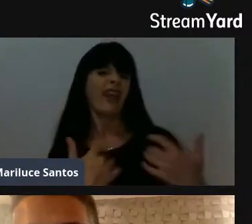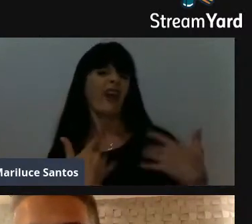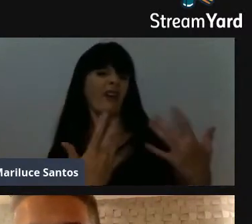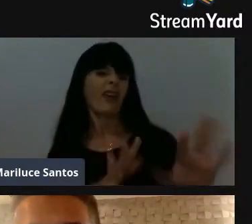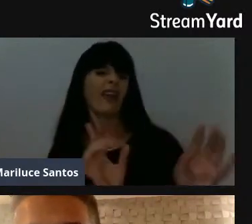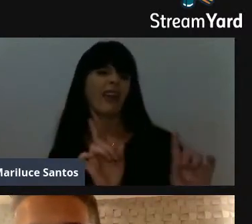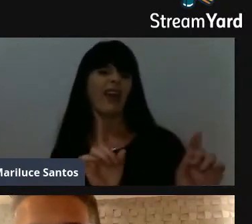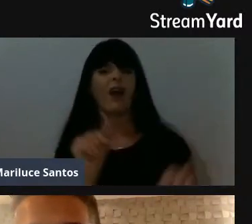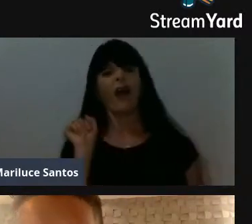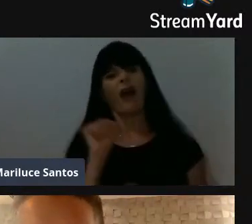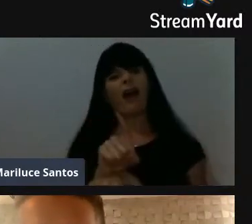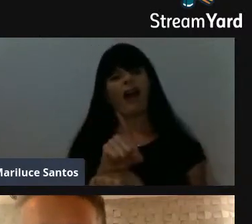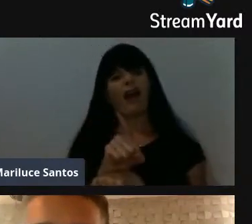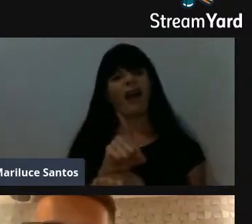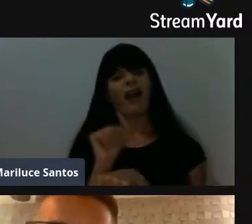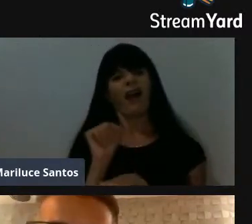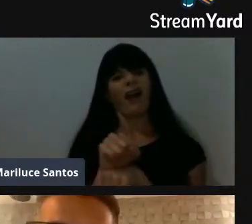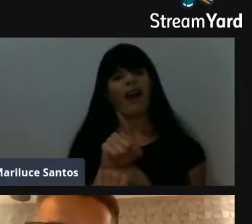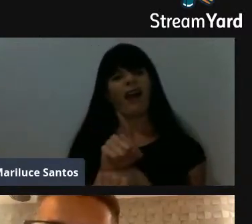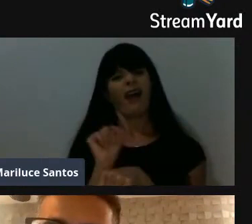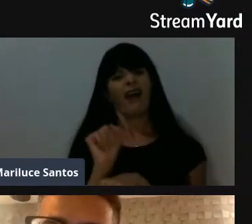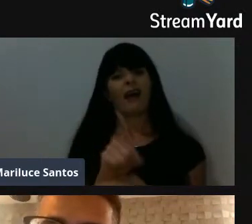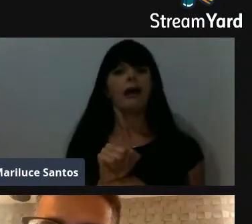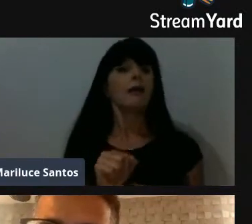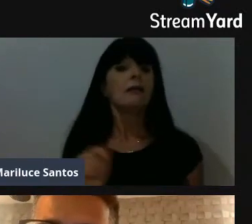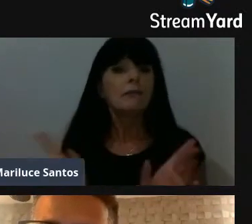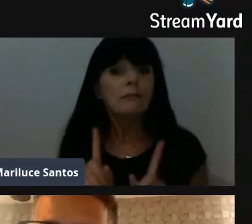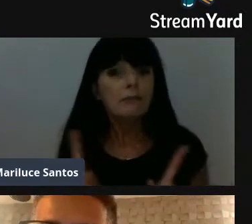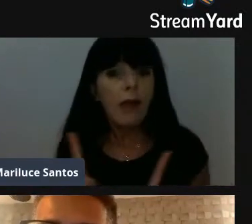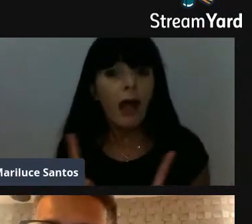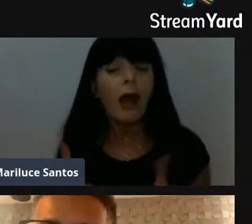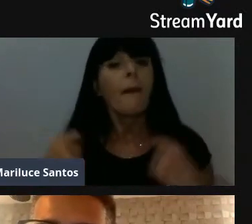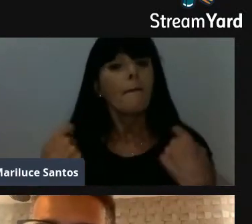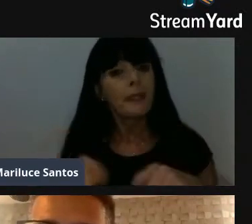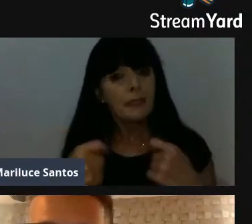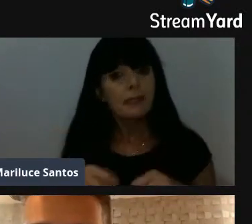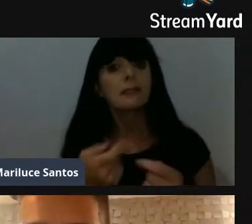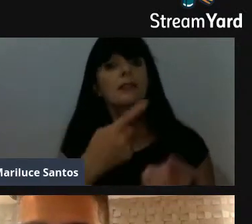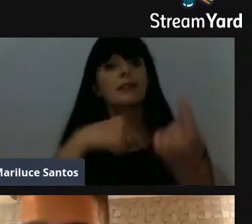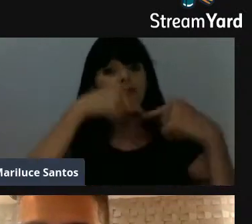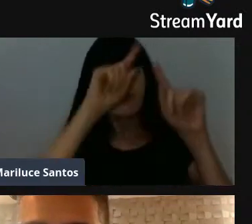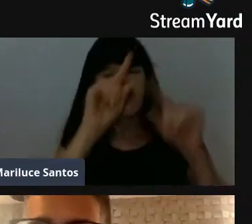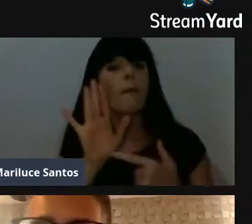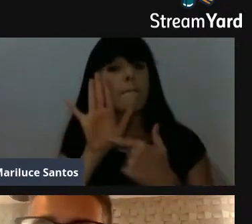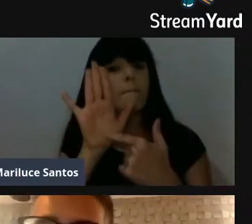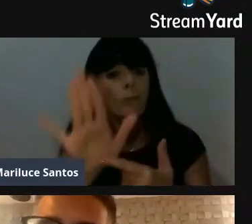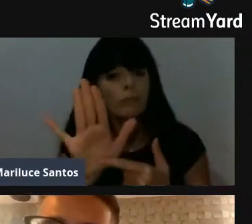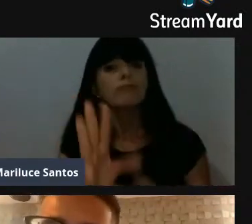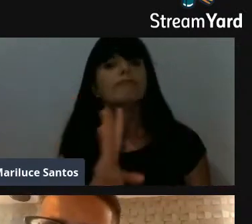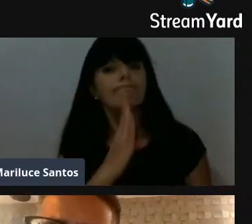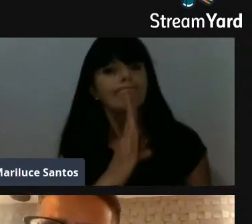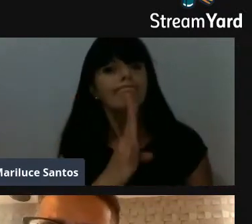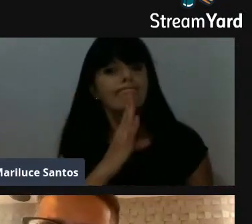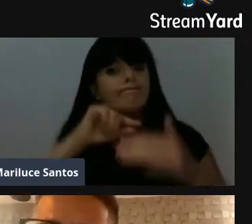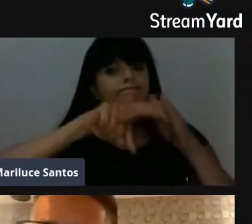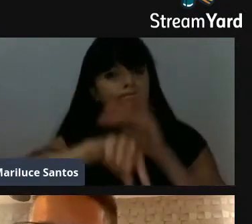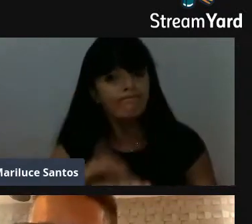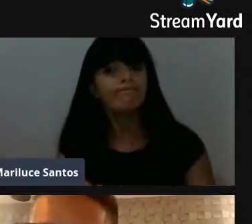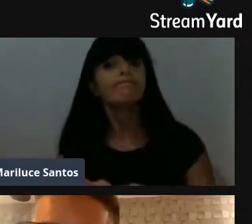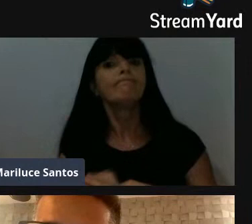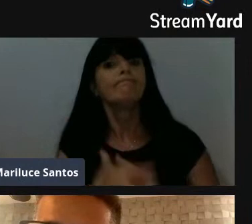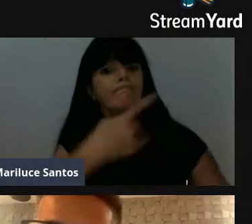não procura, vezes, dentro da própria empresa, né, desenvolver novas habilidades, mostrar novos conhecimentos. Então,